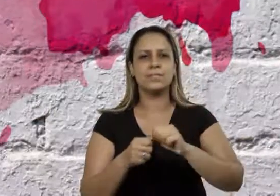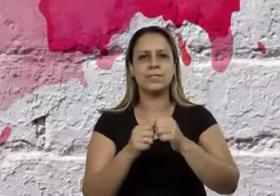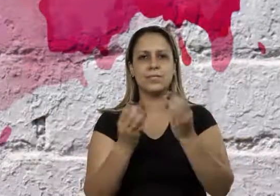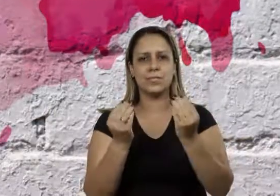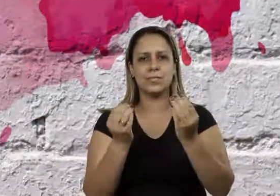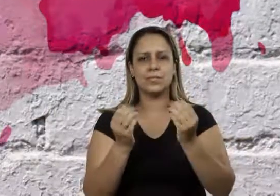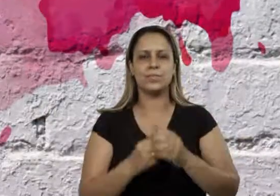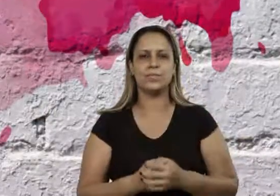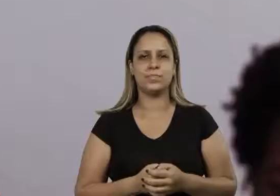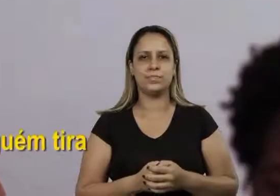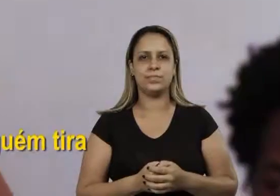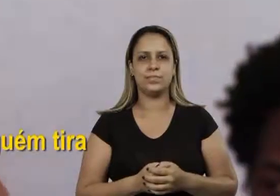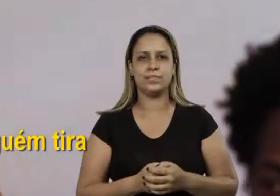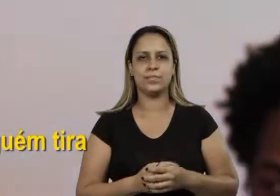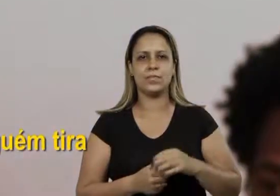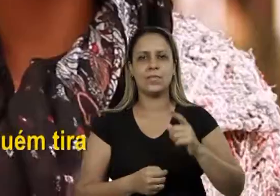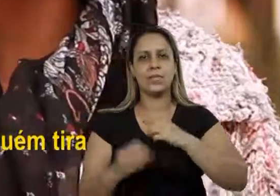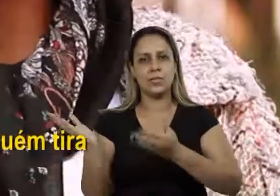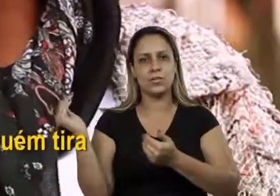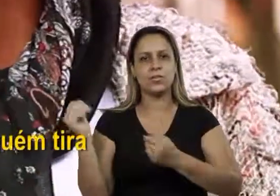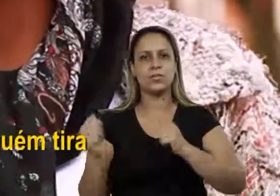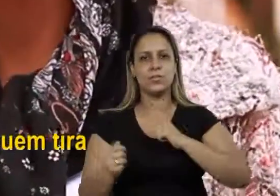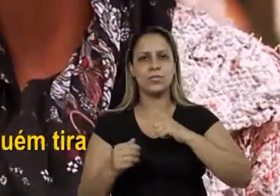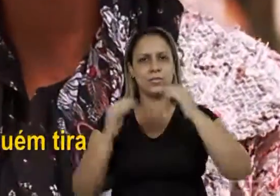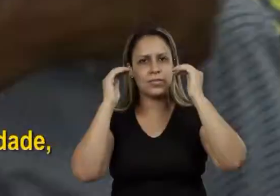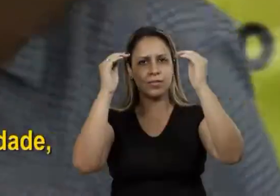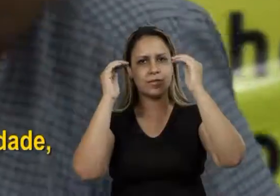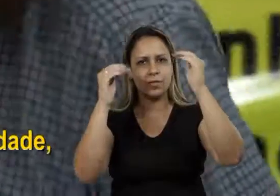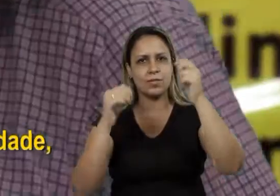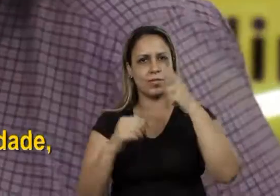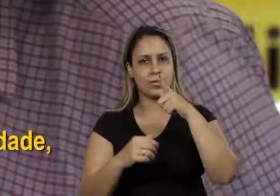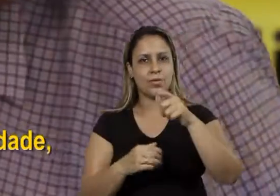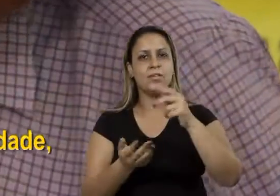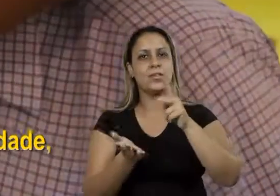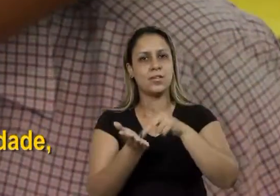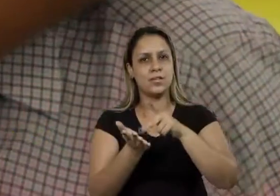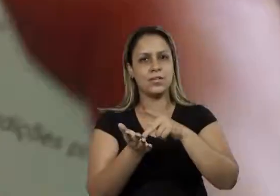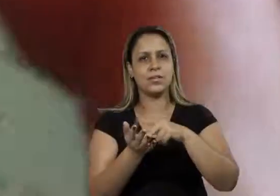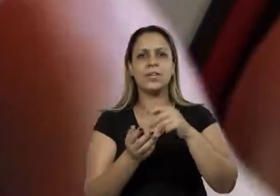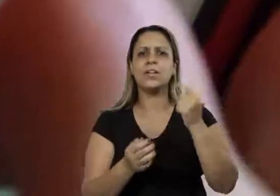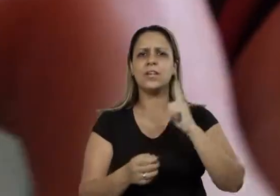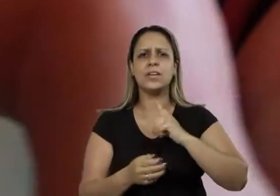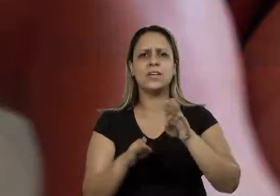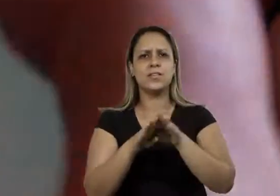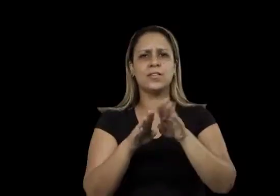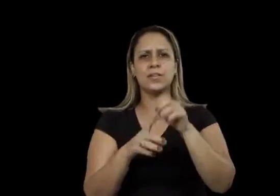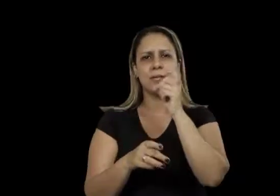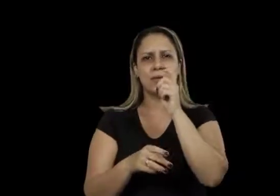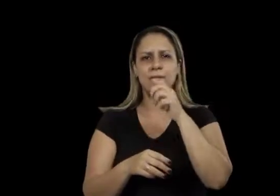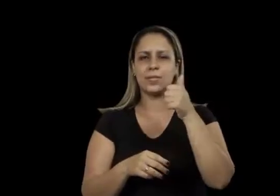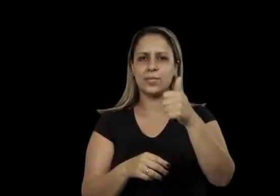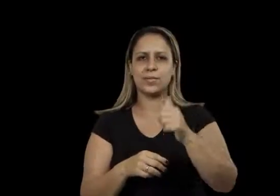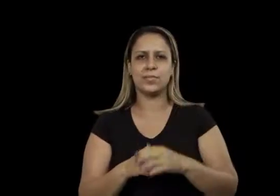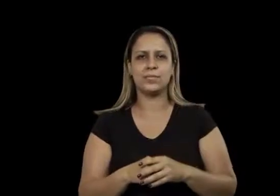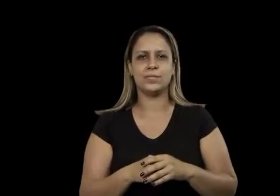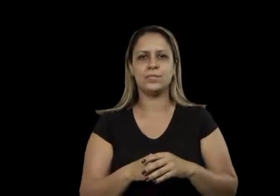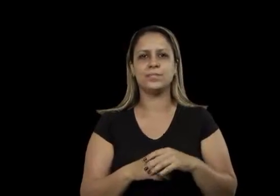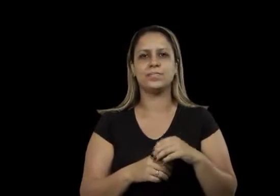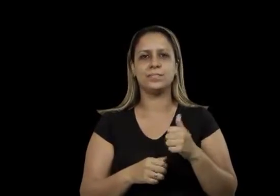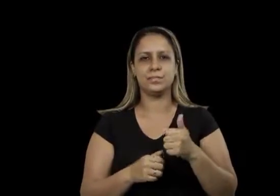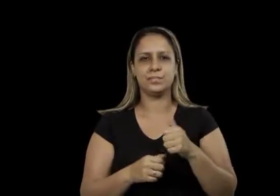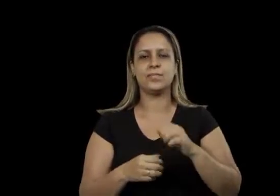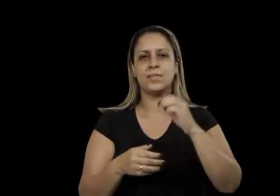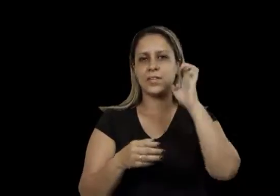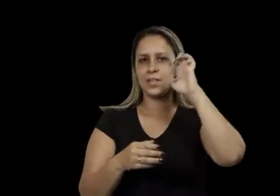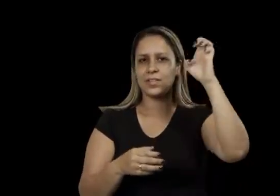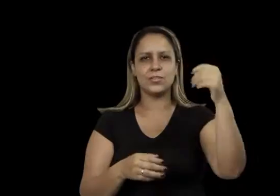faz, quem fez, quem não fez. A juventude tem atitude e ninguém tira. Tá ligado em quem é da verdade e quem é da mentira. É isso aí galera, isso aí